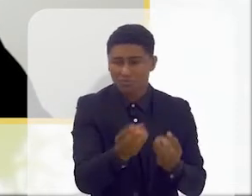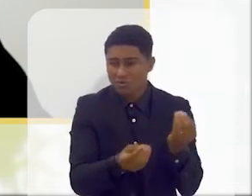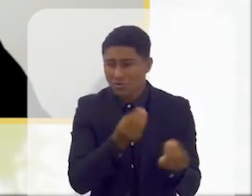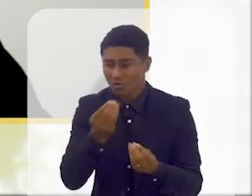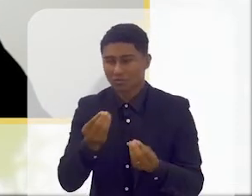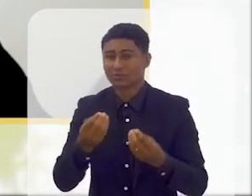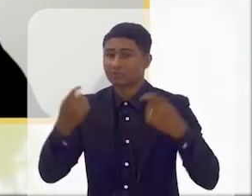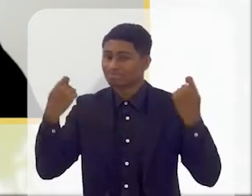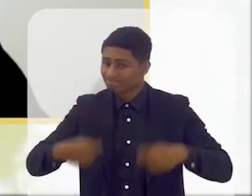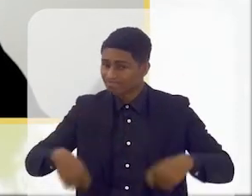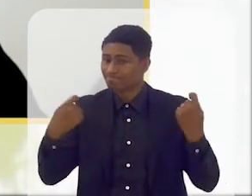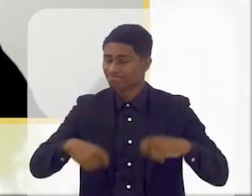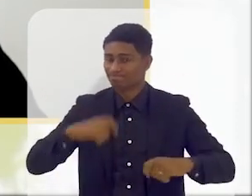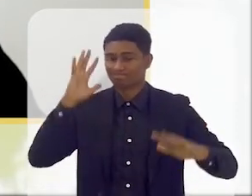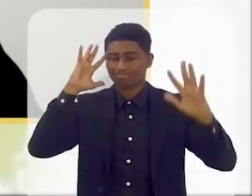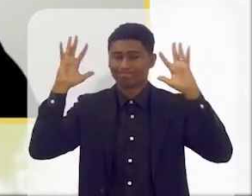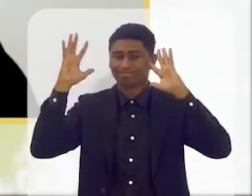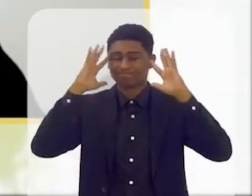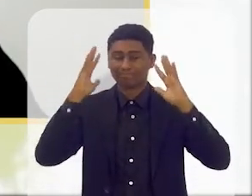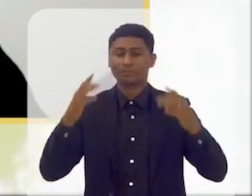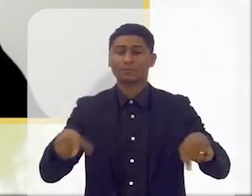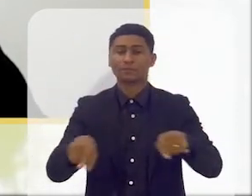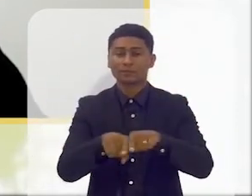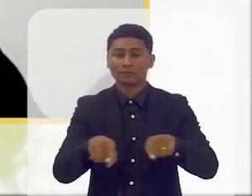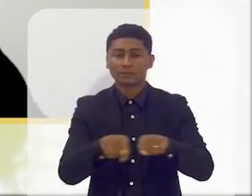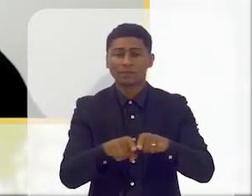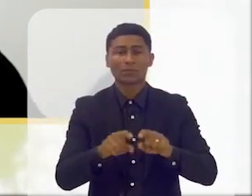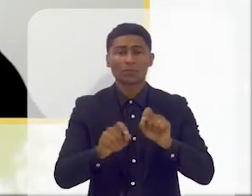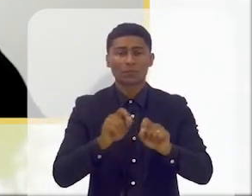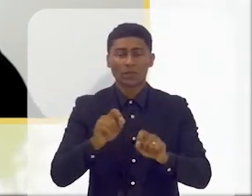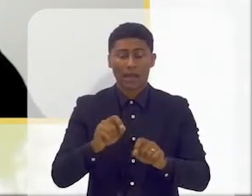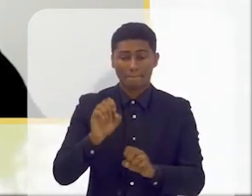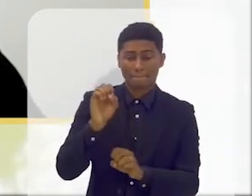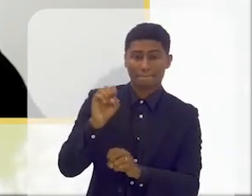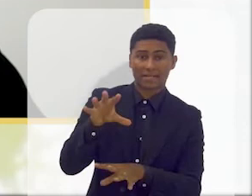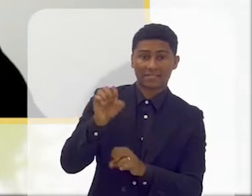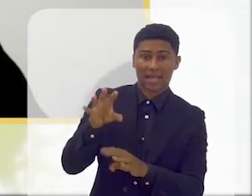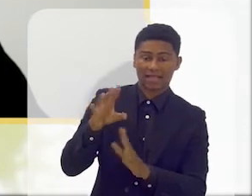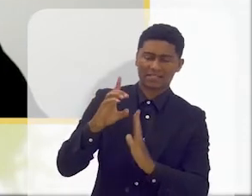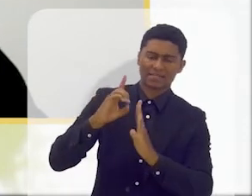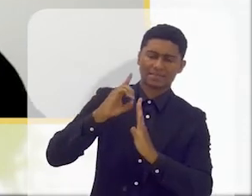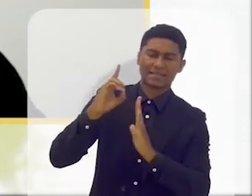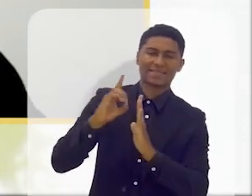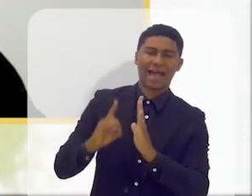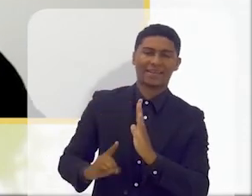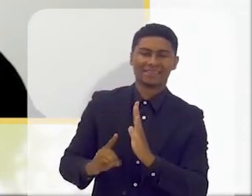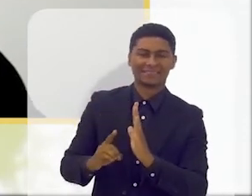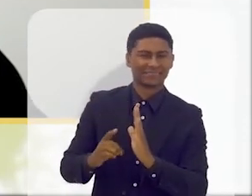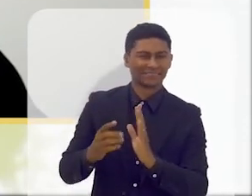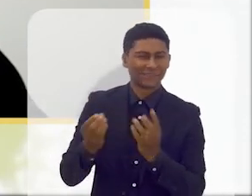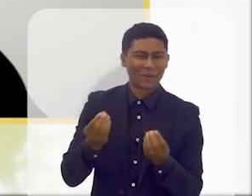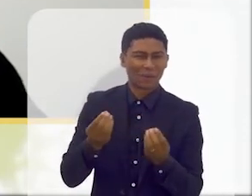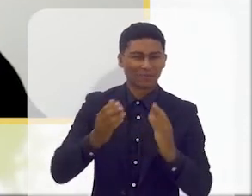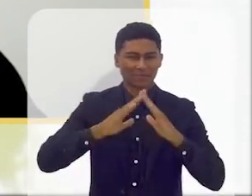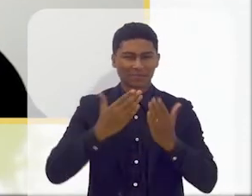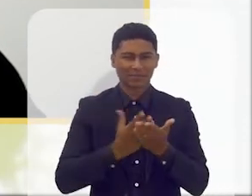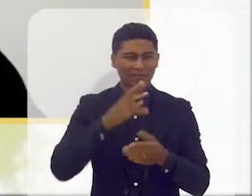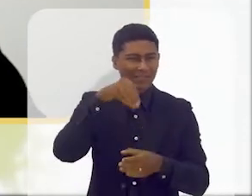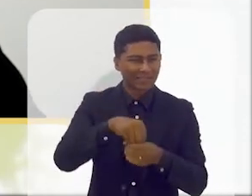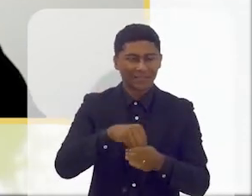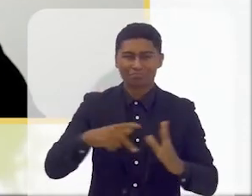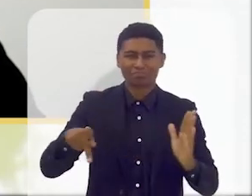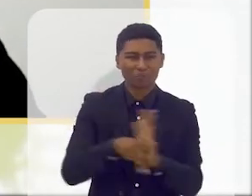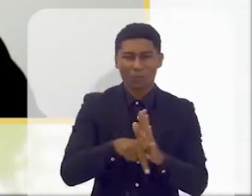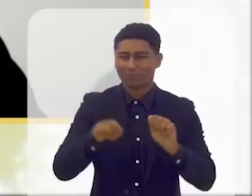que pensar naquilo que nós chamamos o design universal das aprendizagens. Como é que eu vou pensar uma escola para todos?